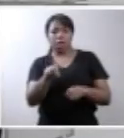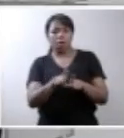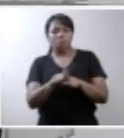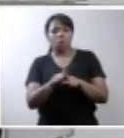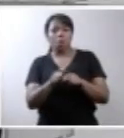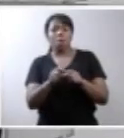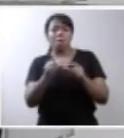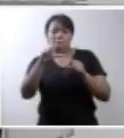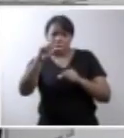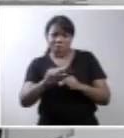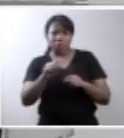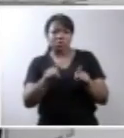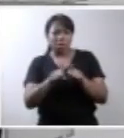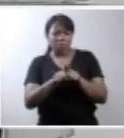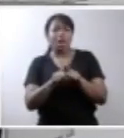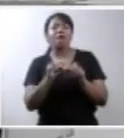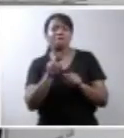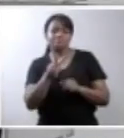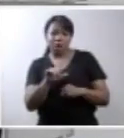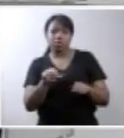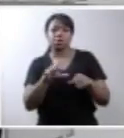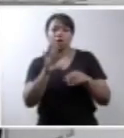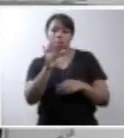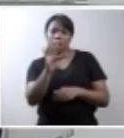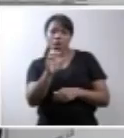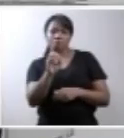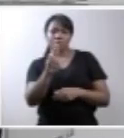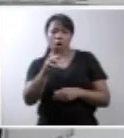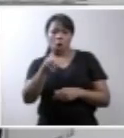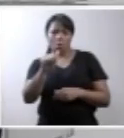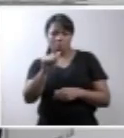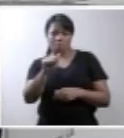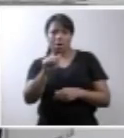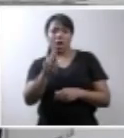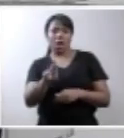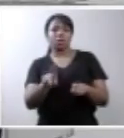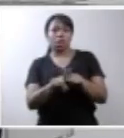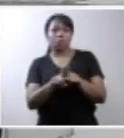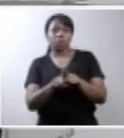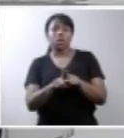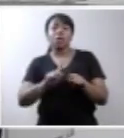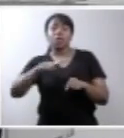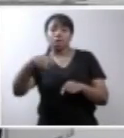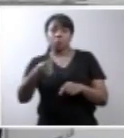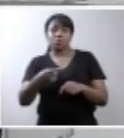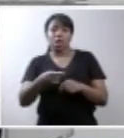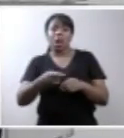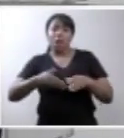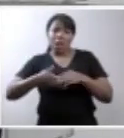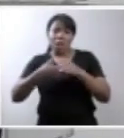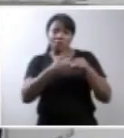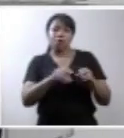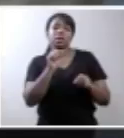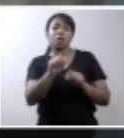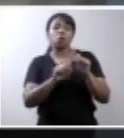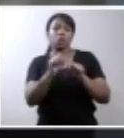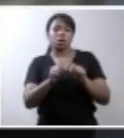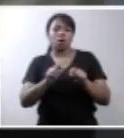ela vai se formar e ela pode até ter a sua função a contento levando até o parto